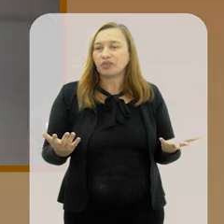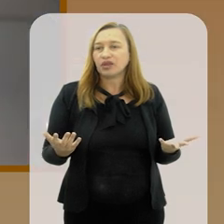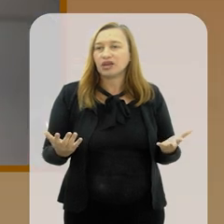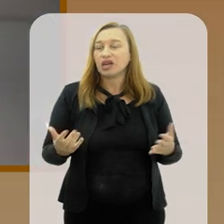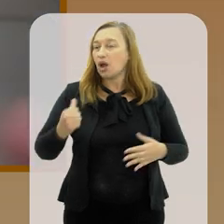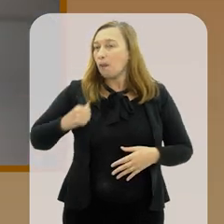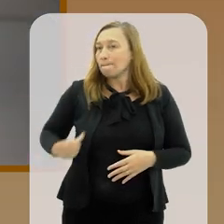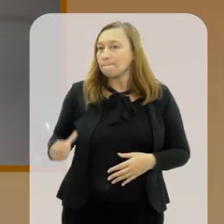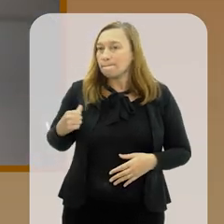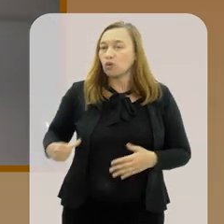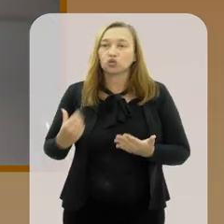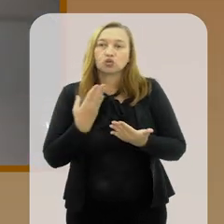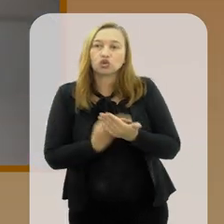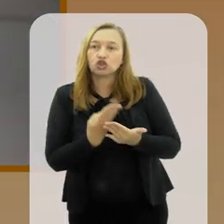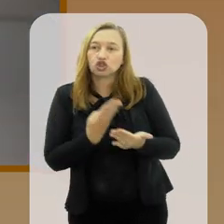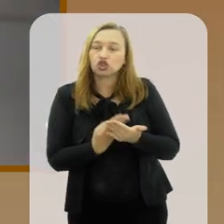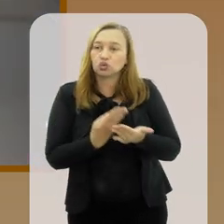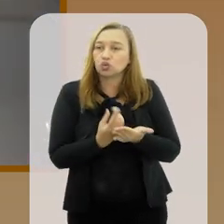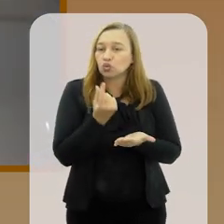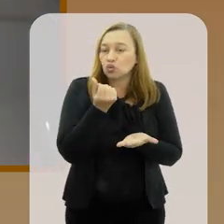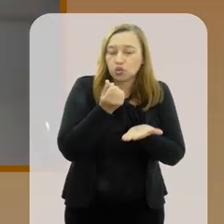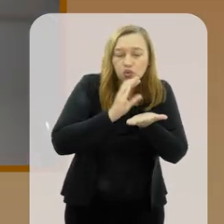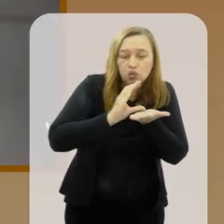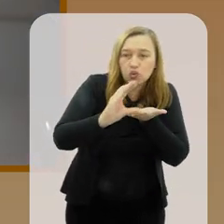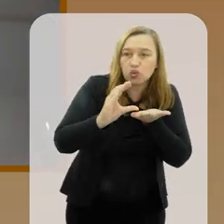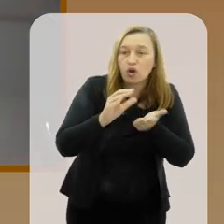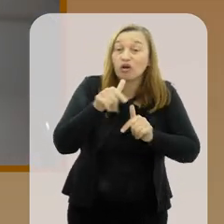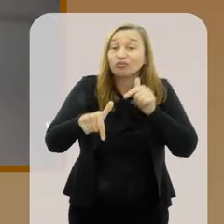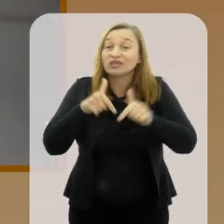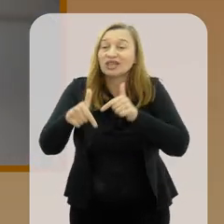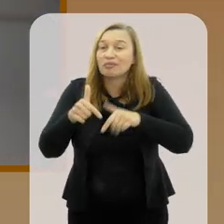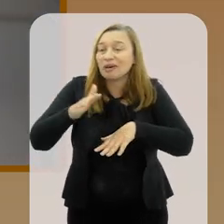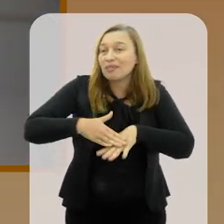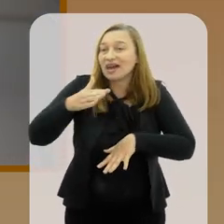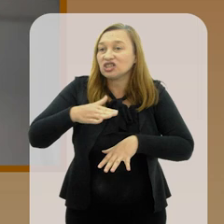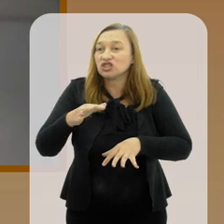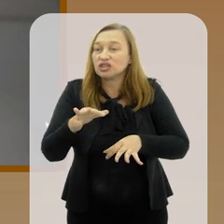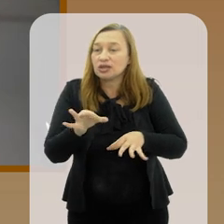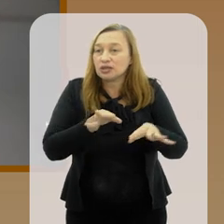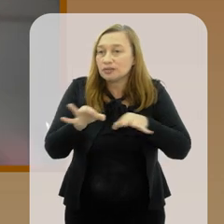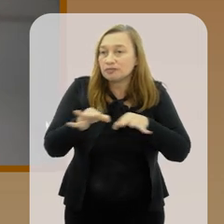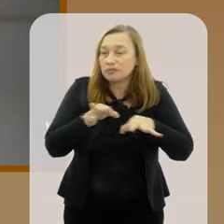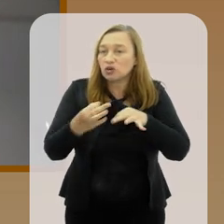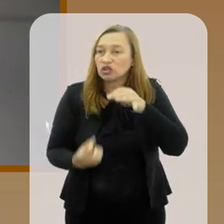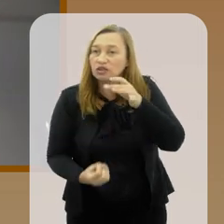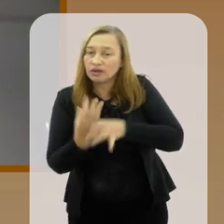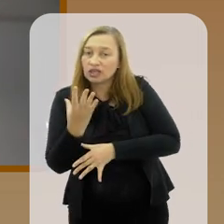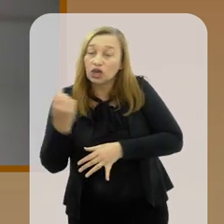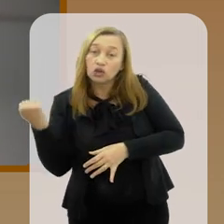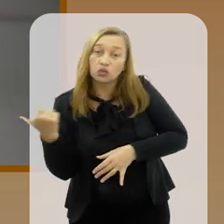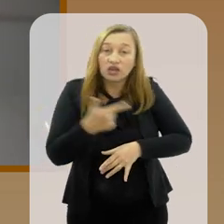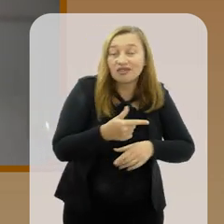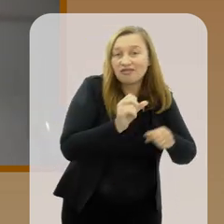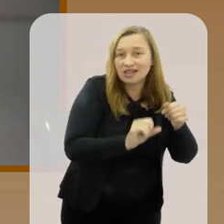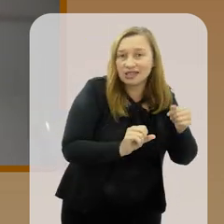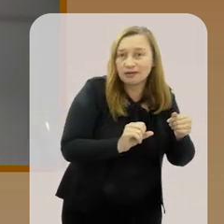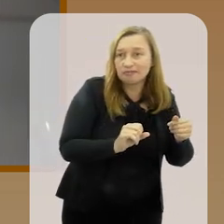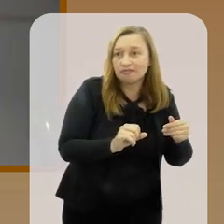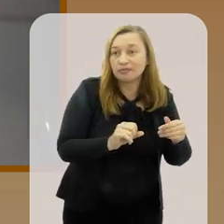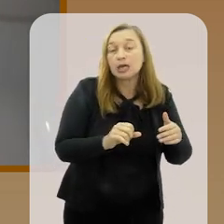Que vão dar as bolsas de estudo, os recursos. E fica um trabalho mais de fazer projetos do que executar os projetos.